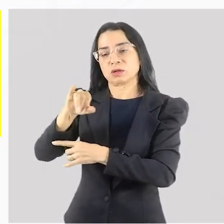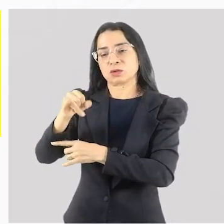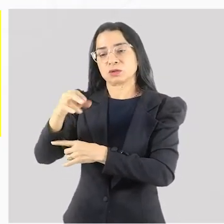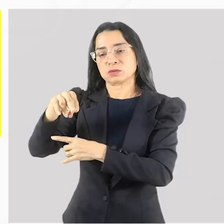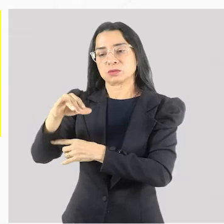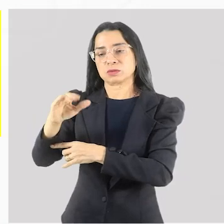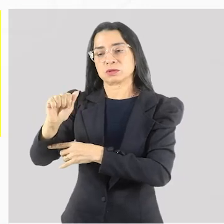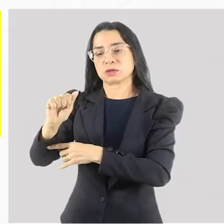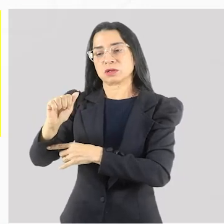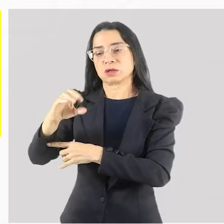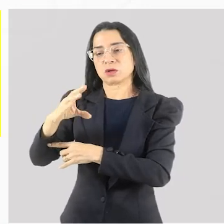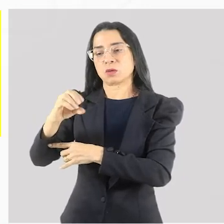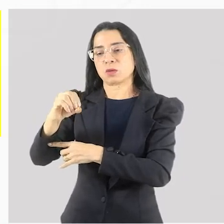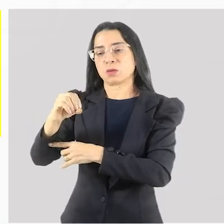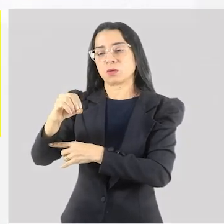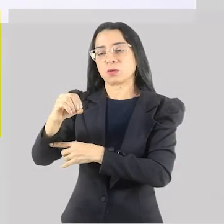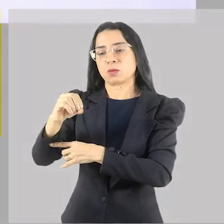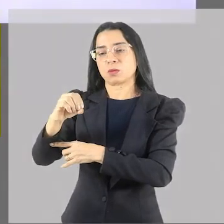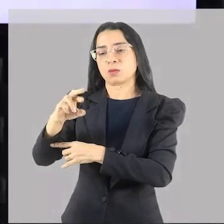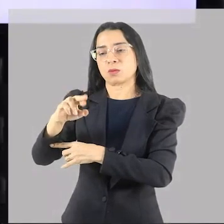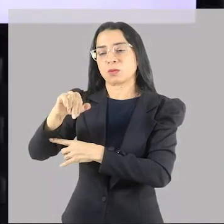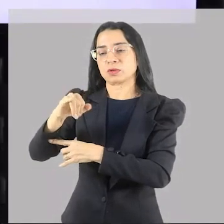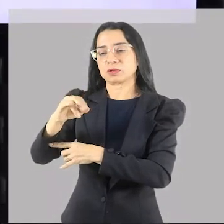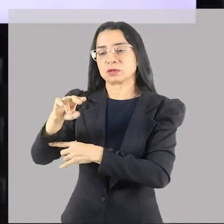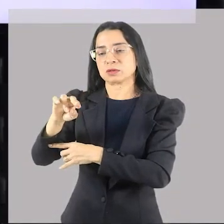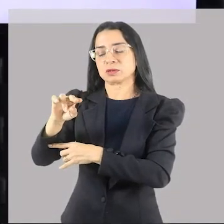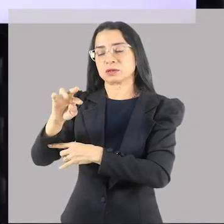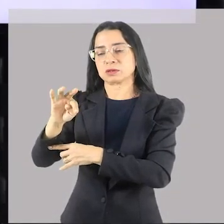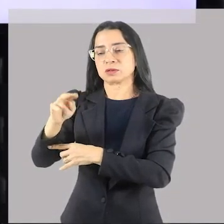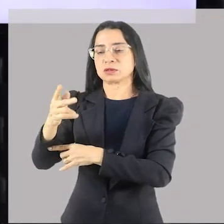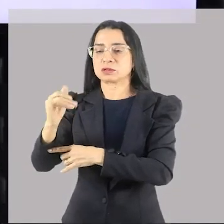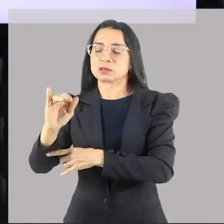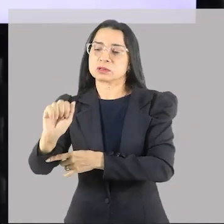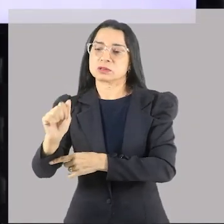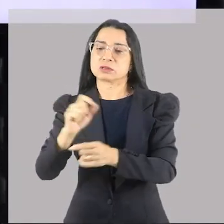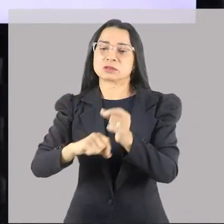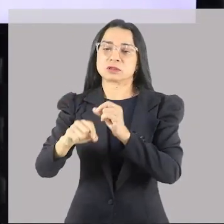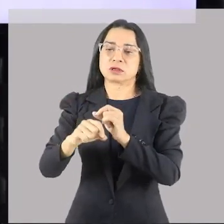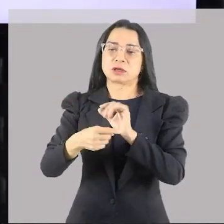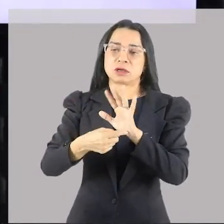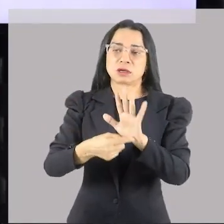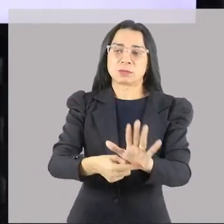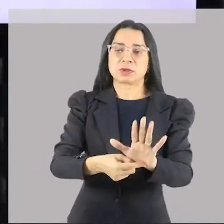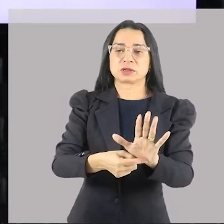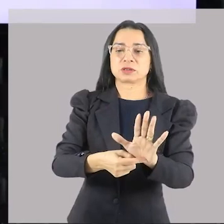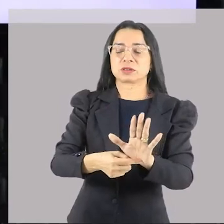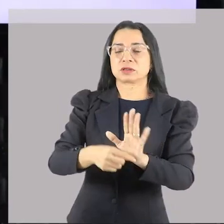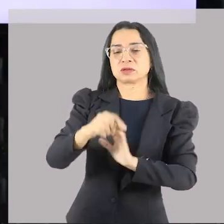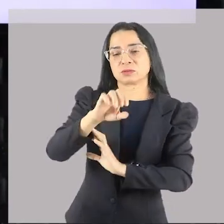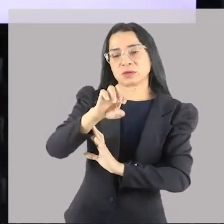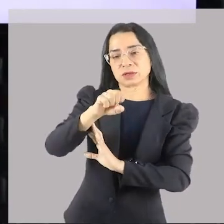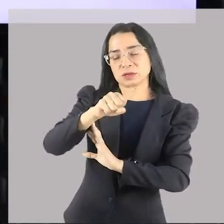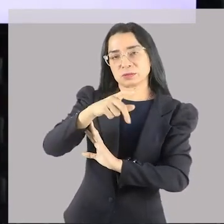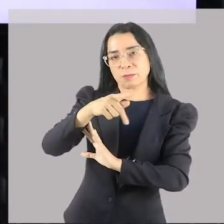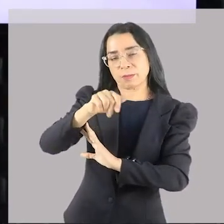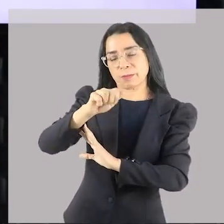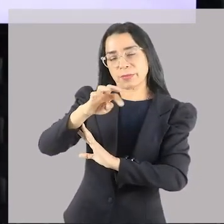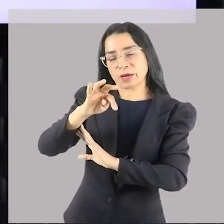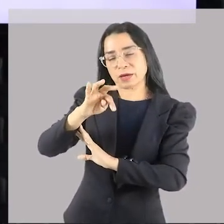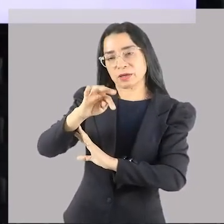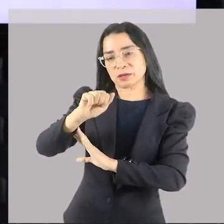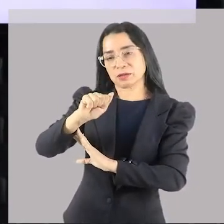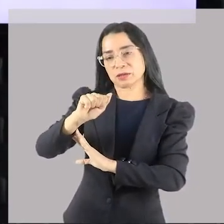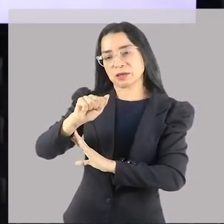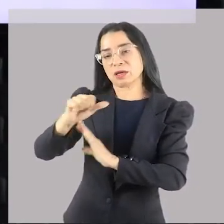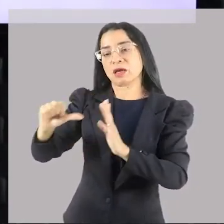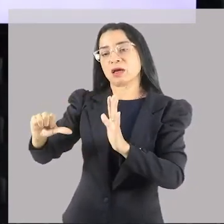espirais e Coríntias, certo? A representação é de Esparta, a cidade de Atenas e dos Coríntios, que vem mais à frente. Inclusive, vocês vão ter